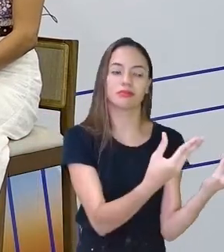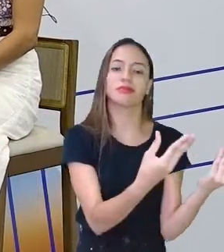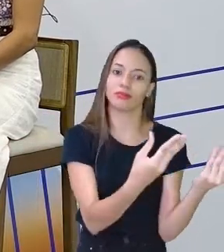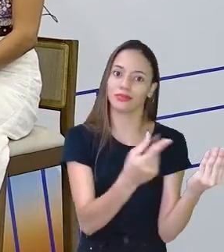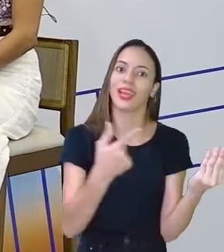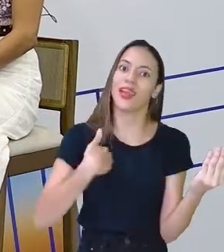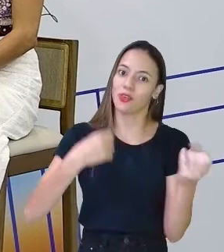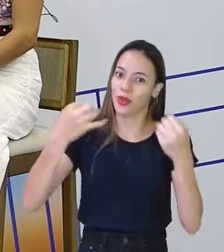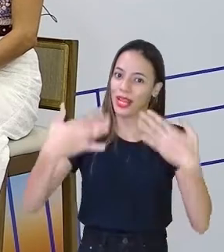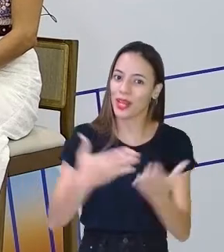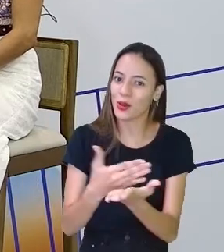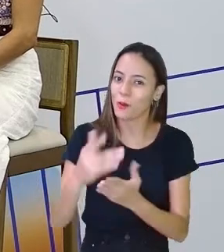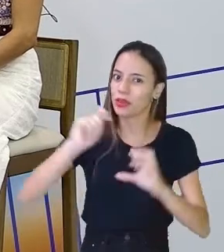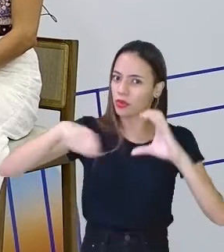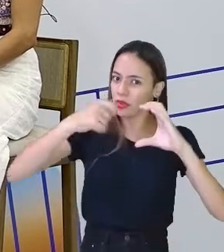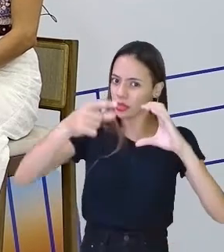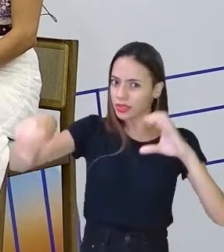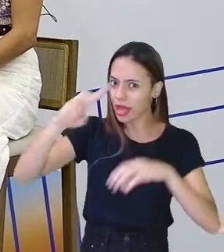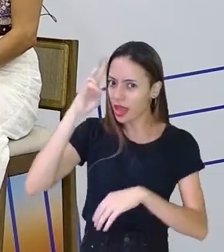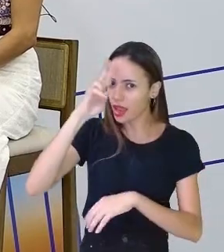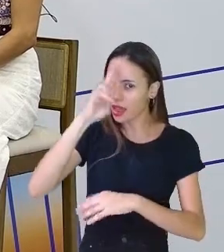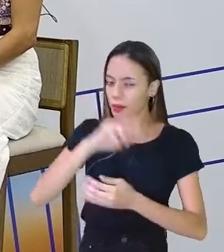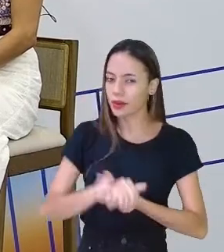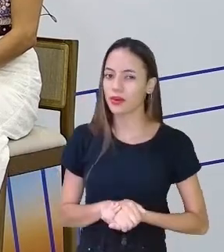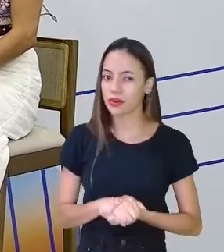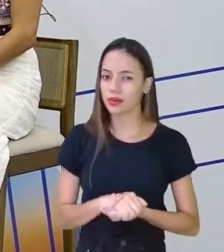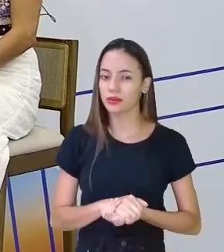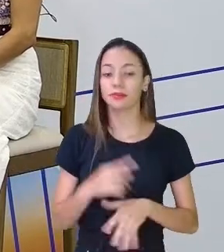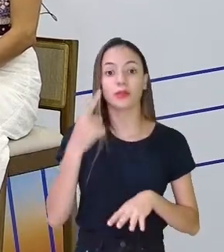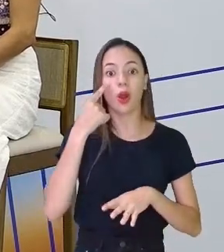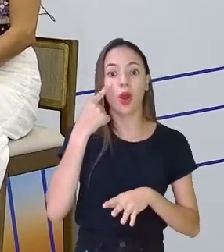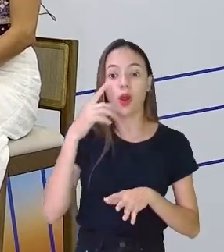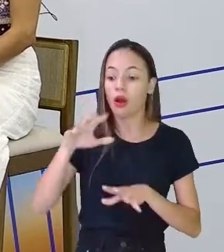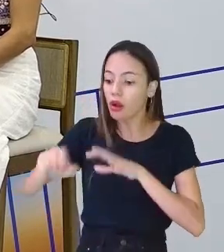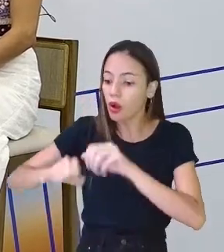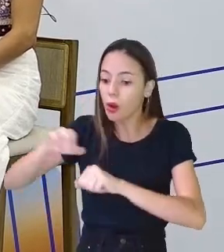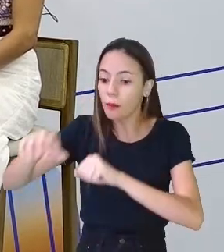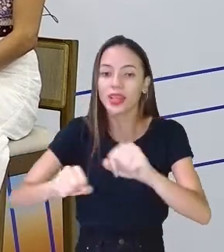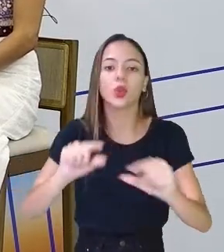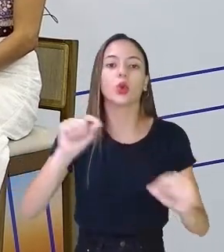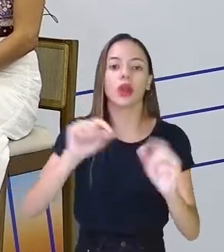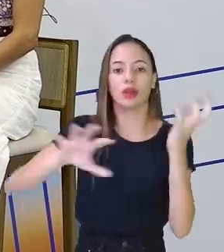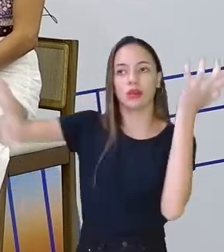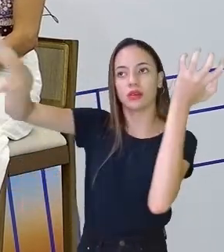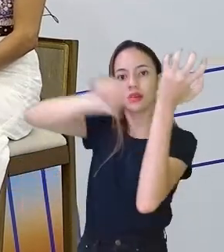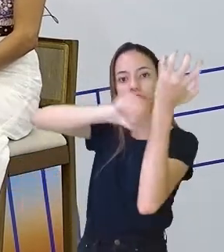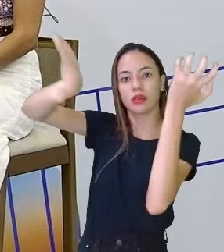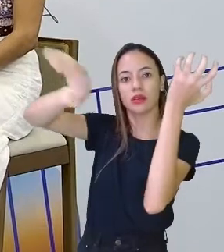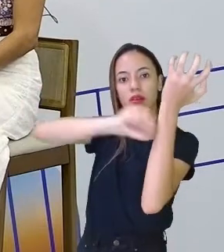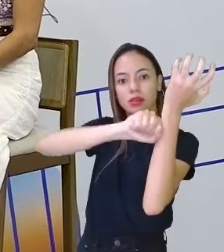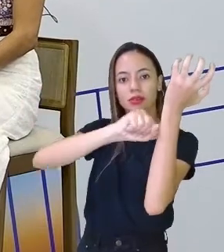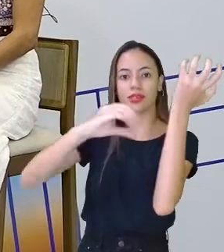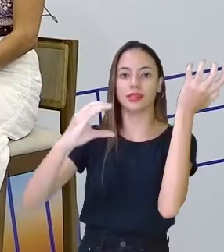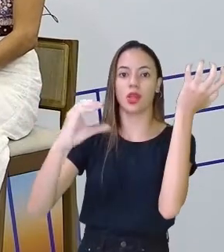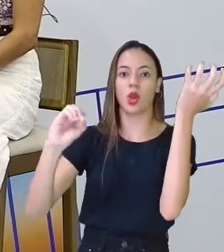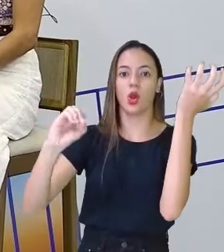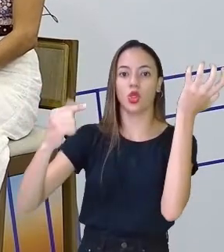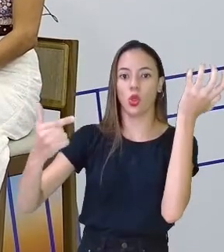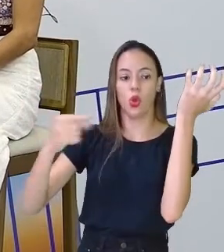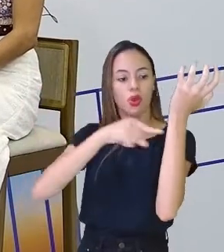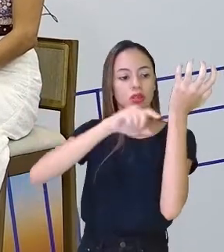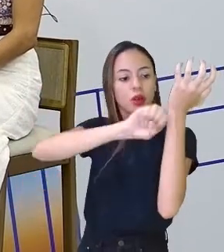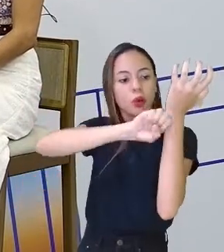eu disse no comecinho do vídeo, quem lembra, vai coletar o gás carbônico e devolver em